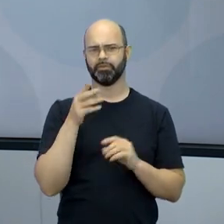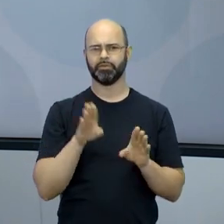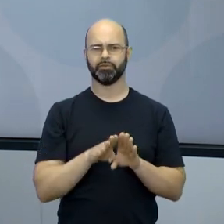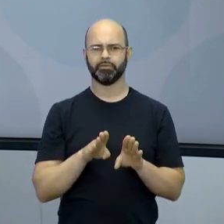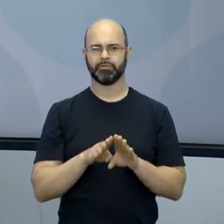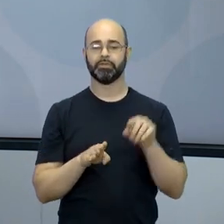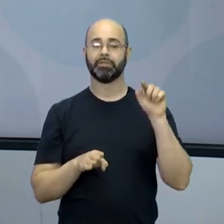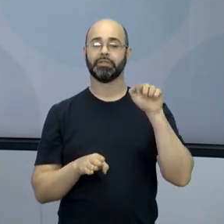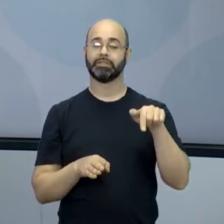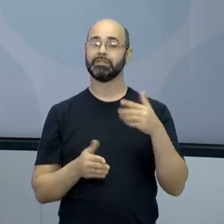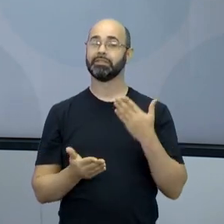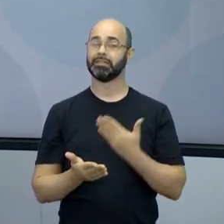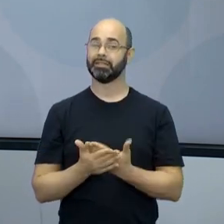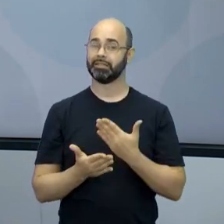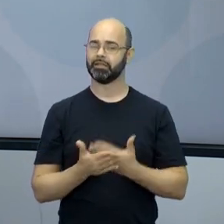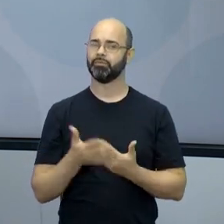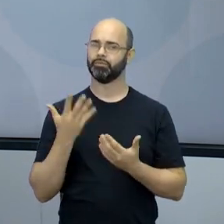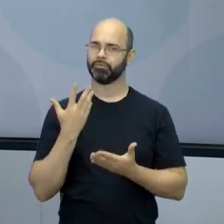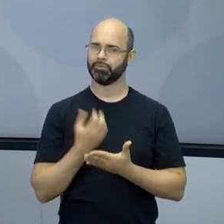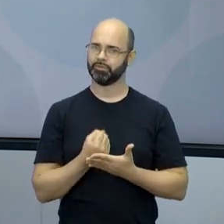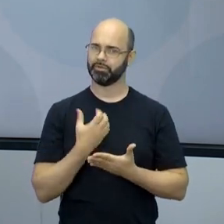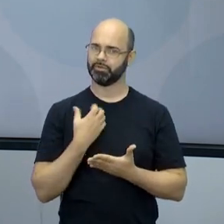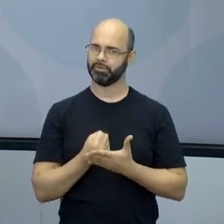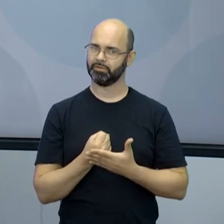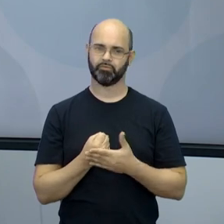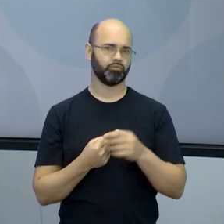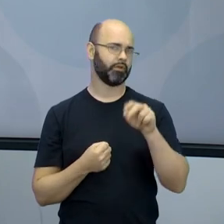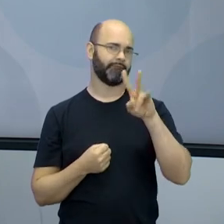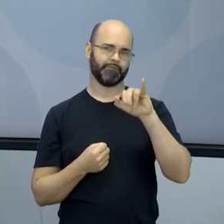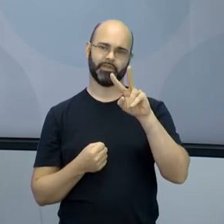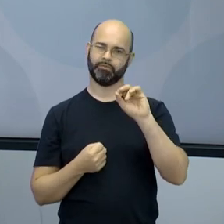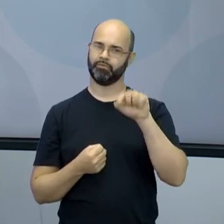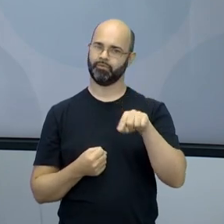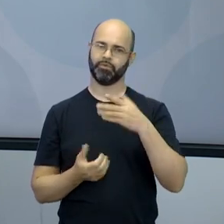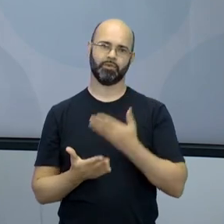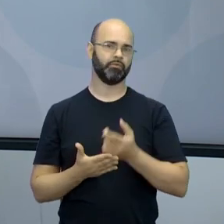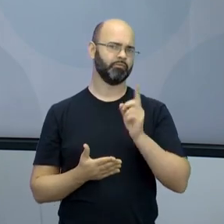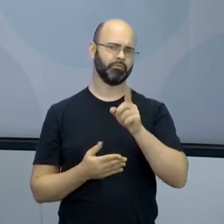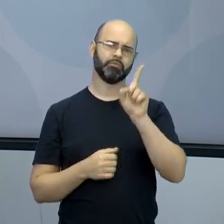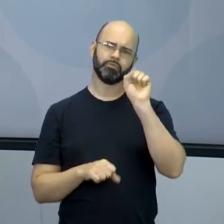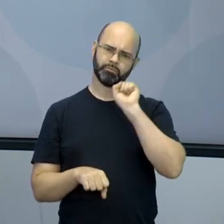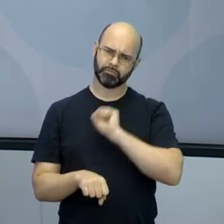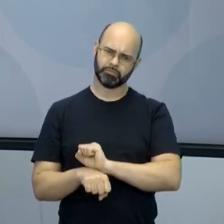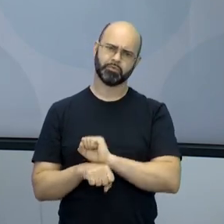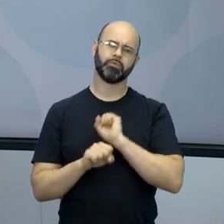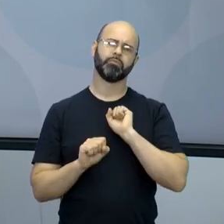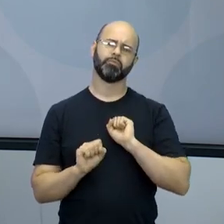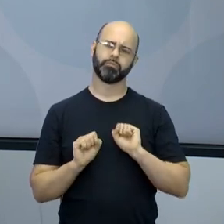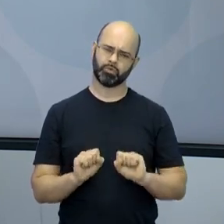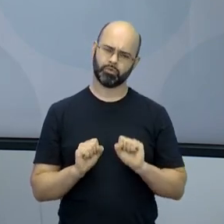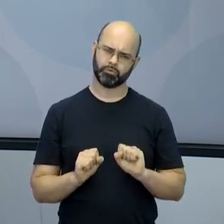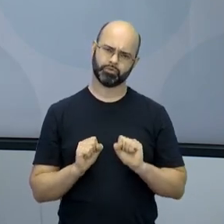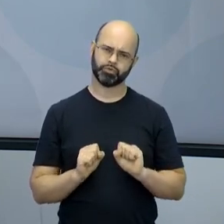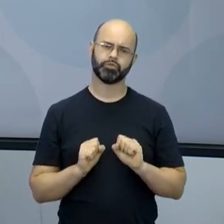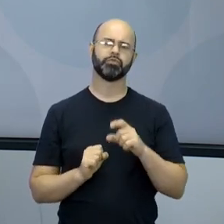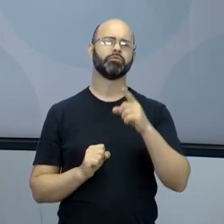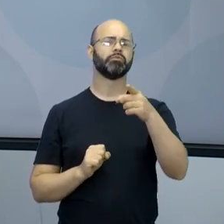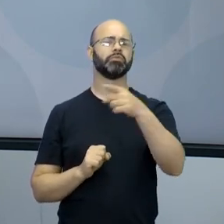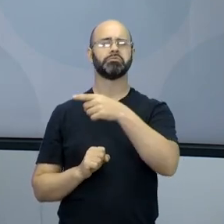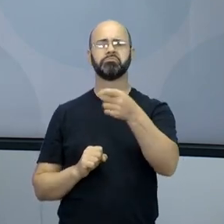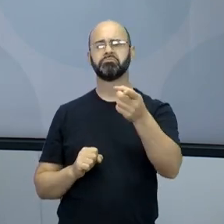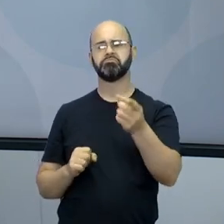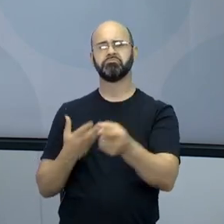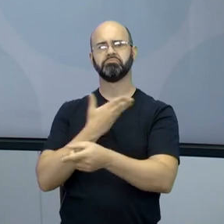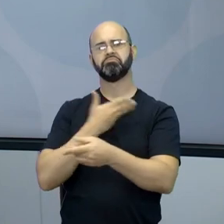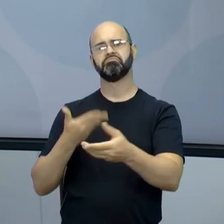esta aula está sendo gravada, isso não é ao vivo, então dá uma pausa na aula e debate com os colegas,